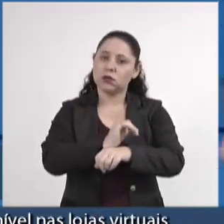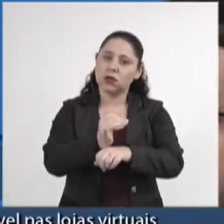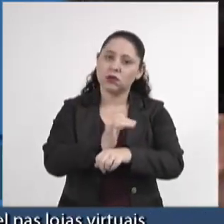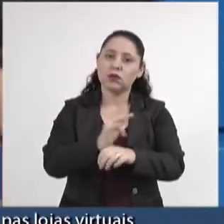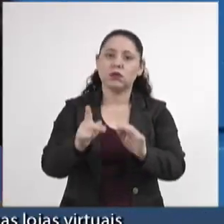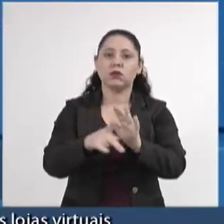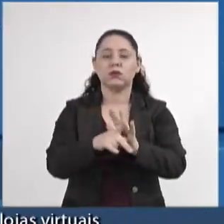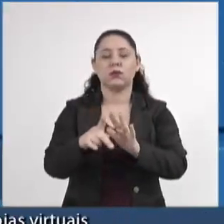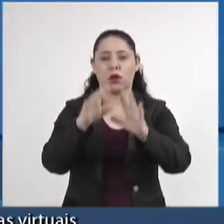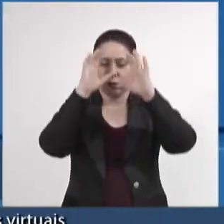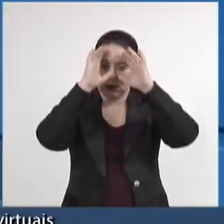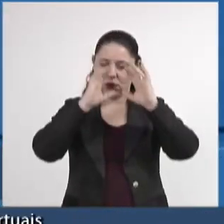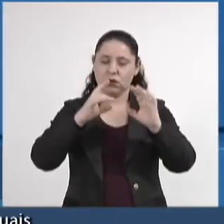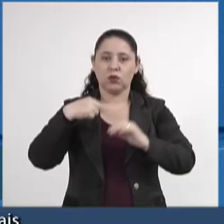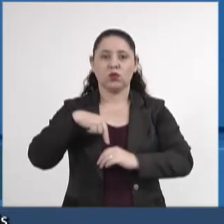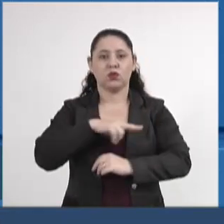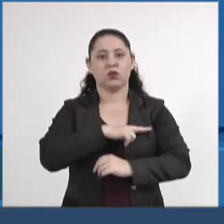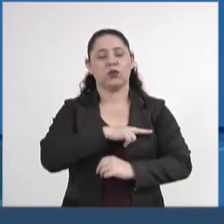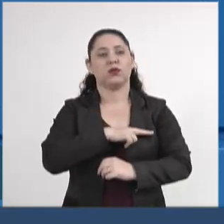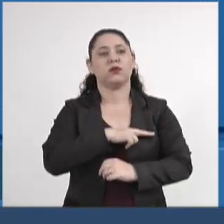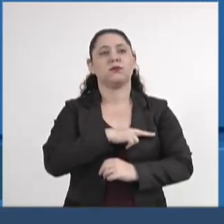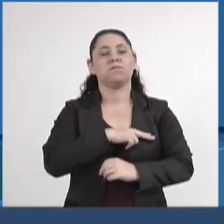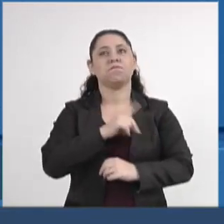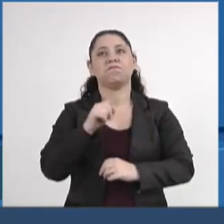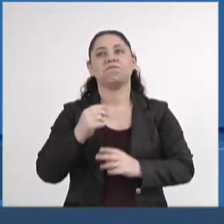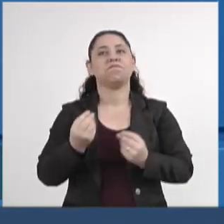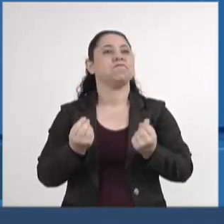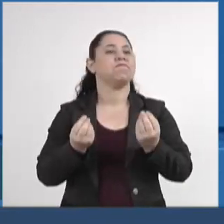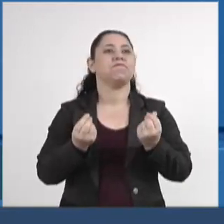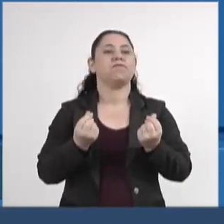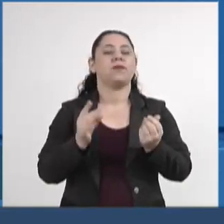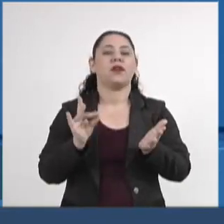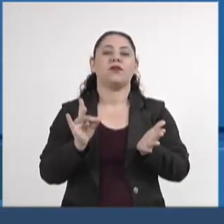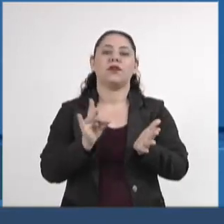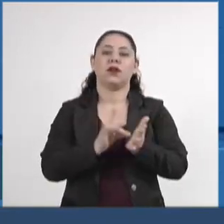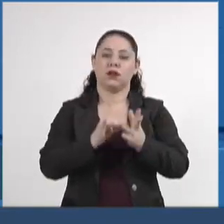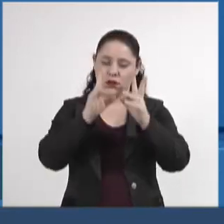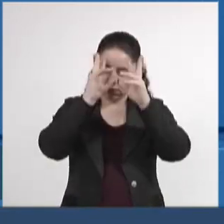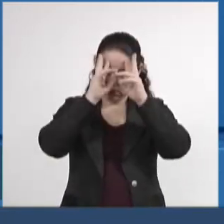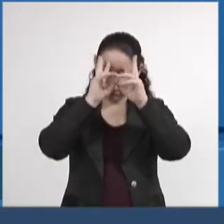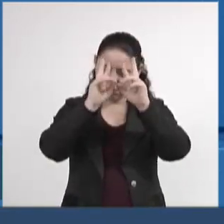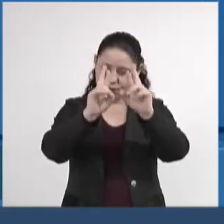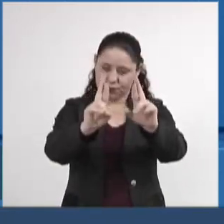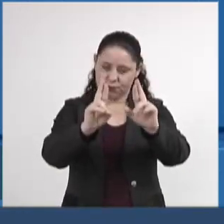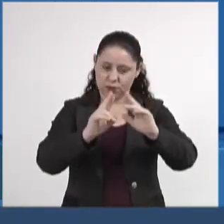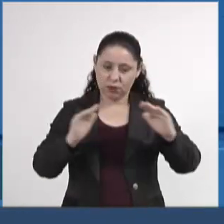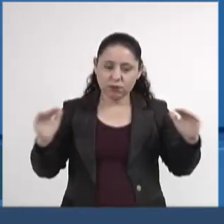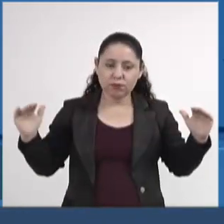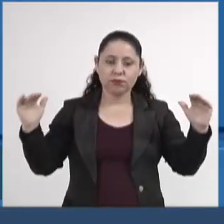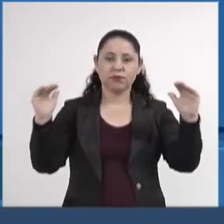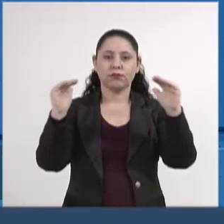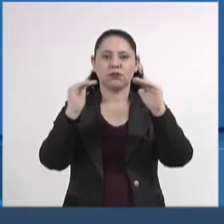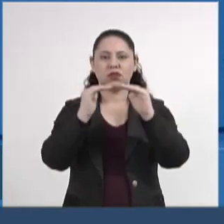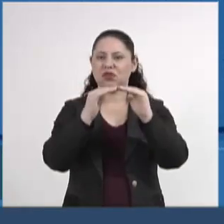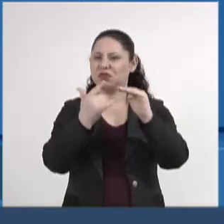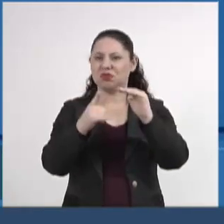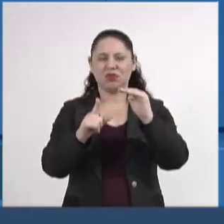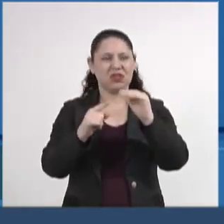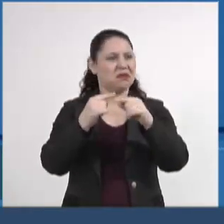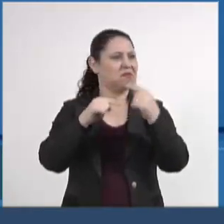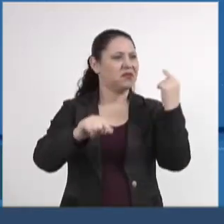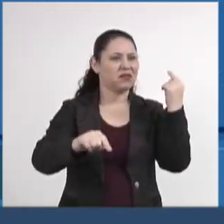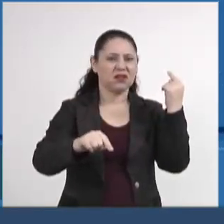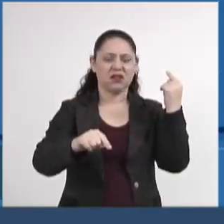do cidadão, sermos, realmente, respeitarmos as igualdades e não termos atitudes